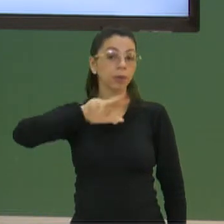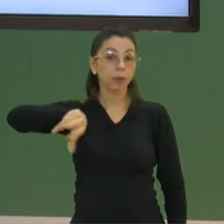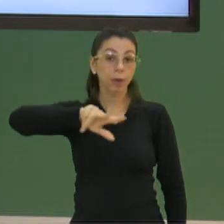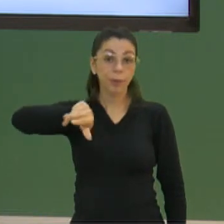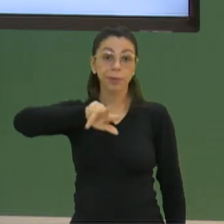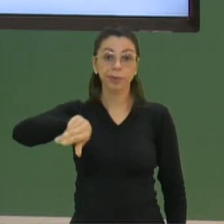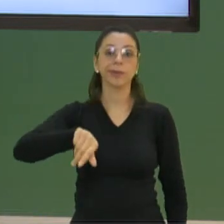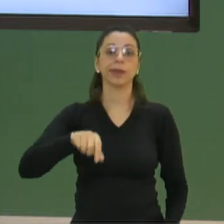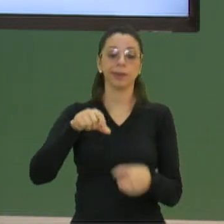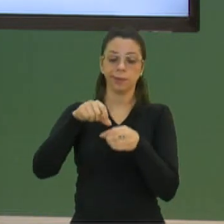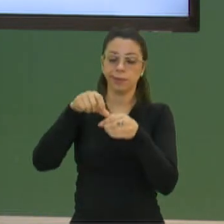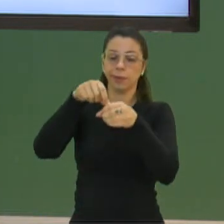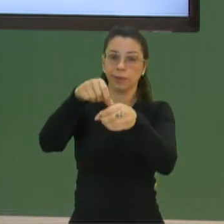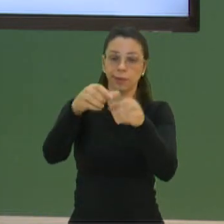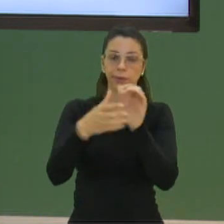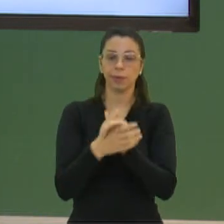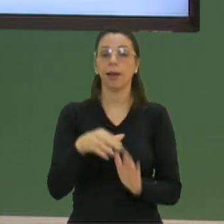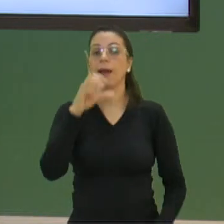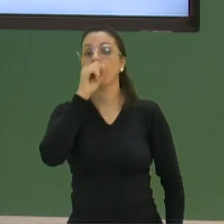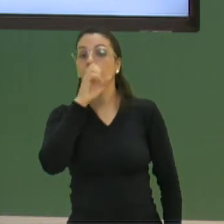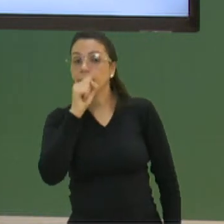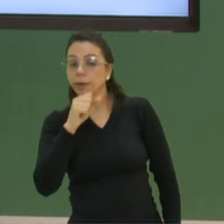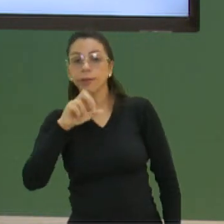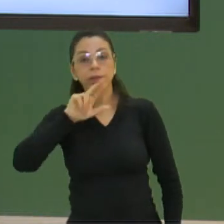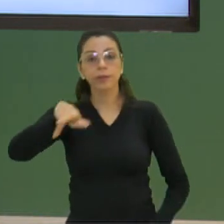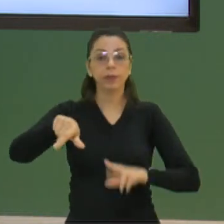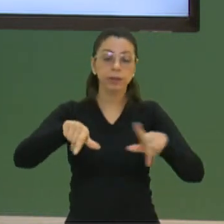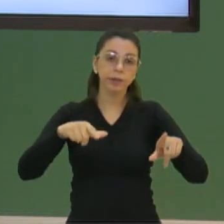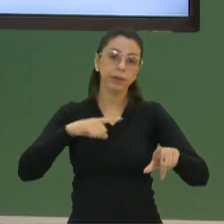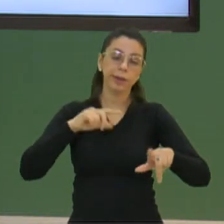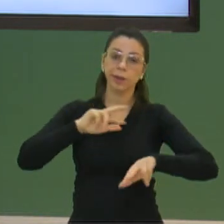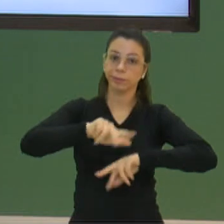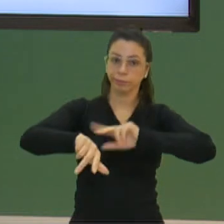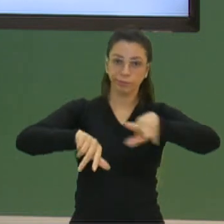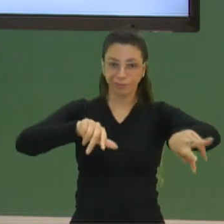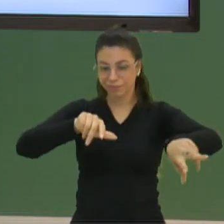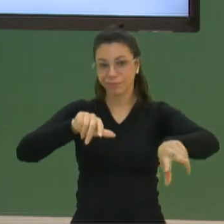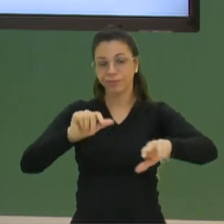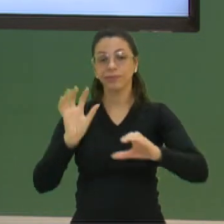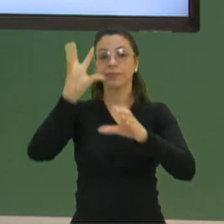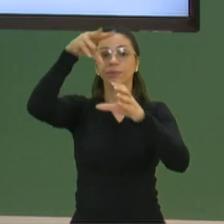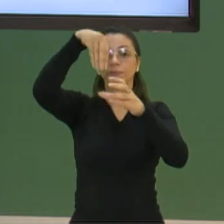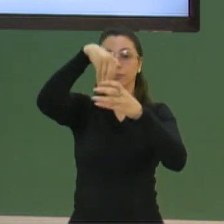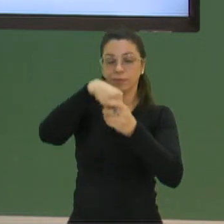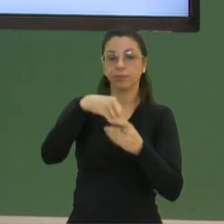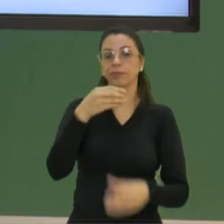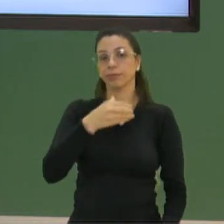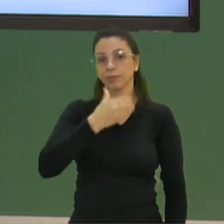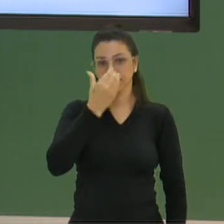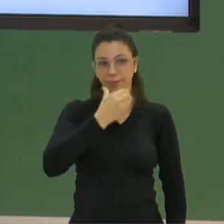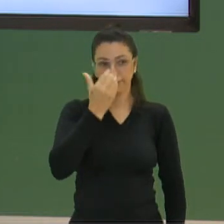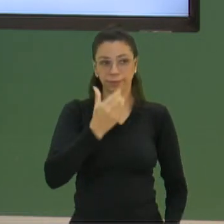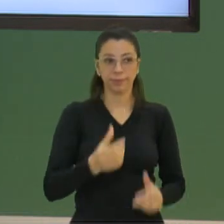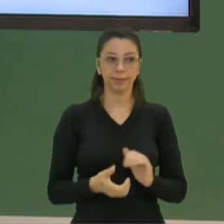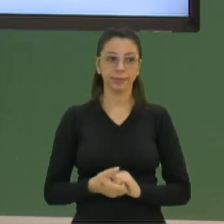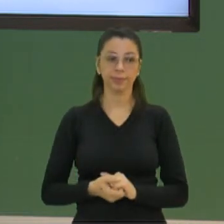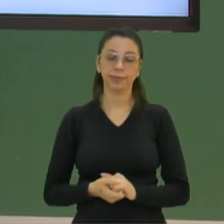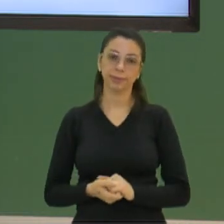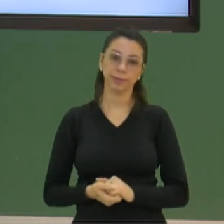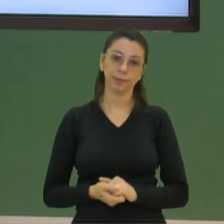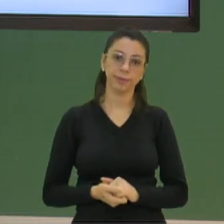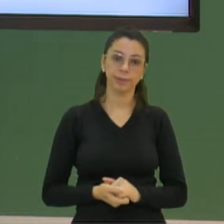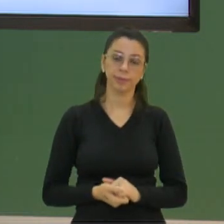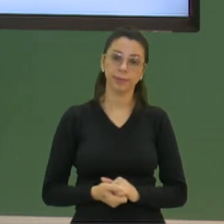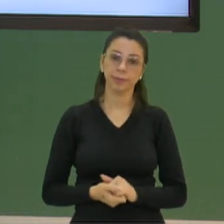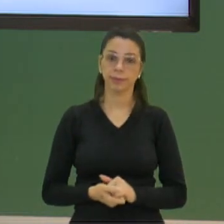que tem as sementes, que tem a casca e que vai ter outras partes dentro do fruto. E aí depois,